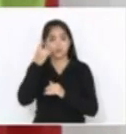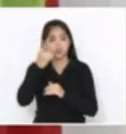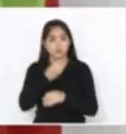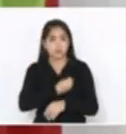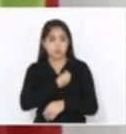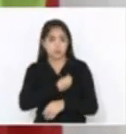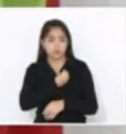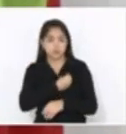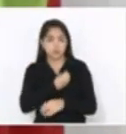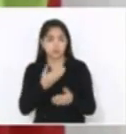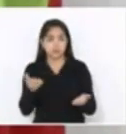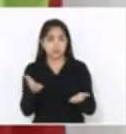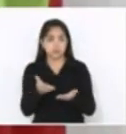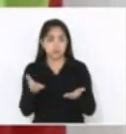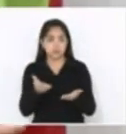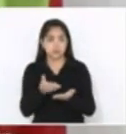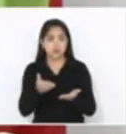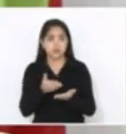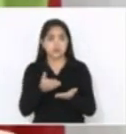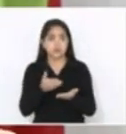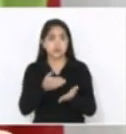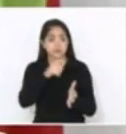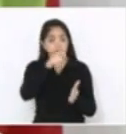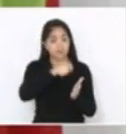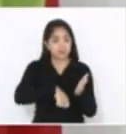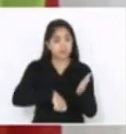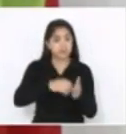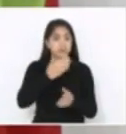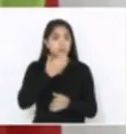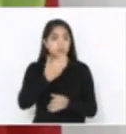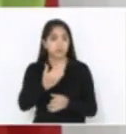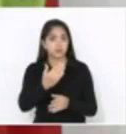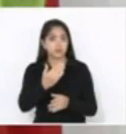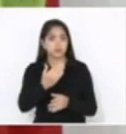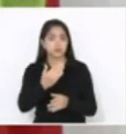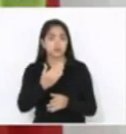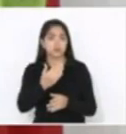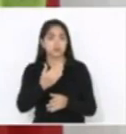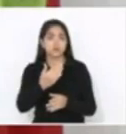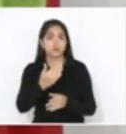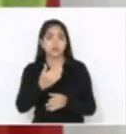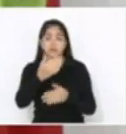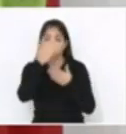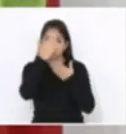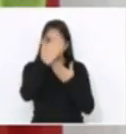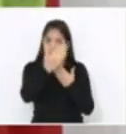plenário para assinar o requerimento junto. E apenas gostaria de agradecer